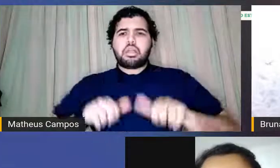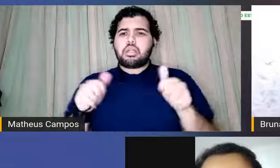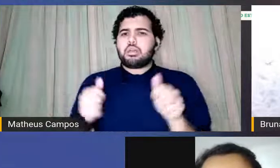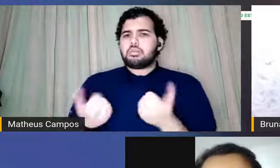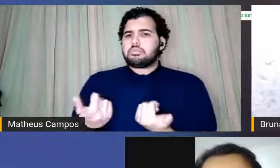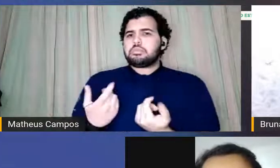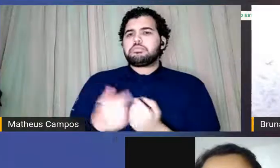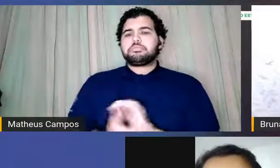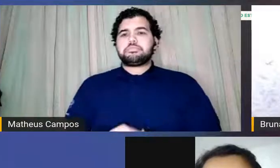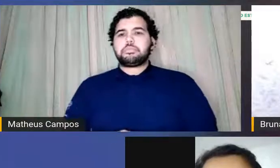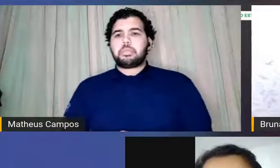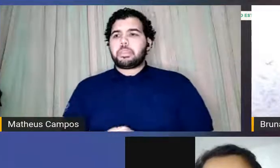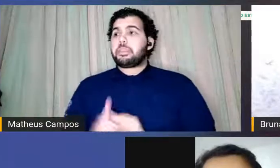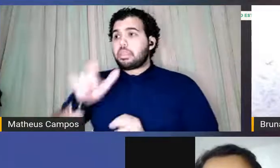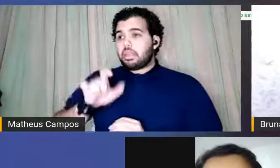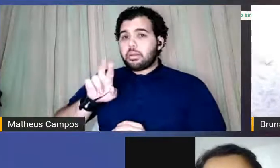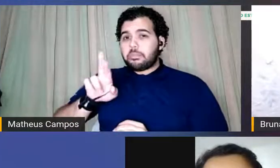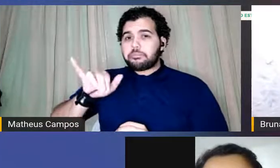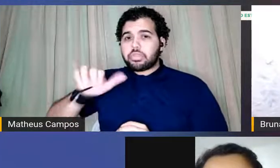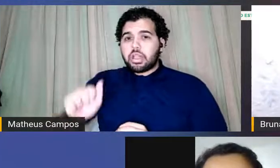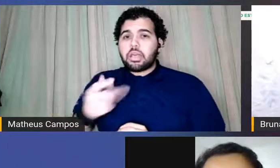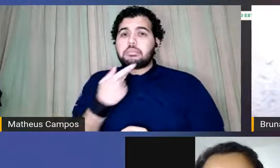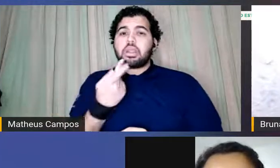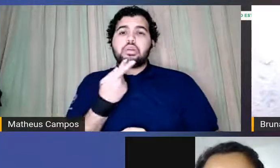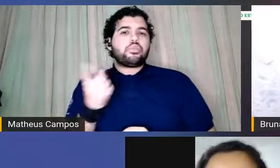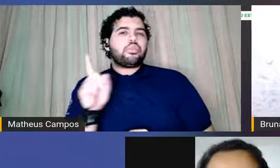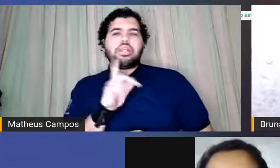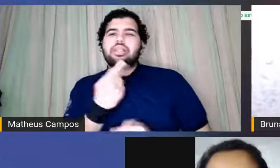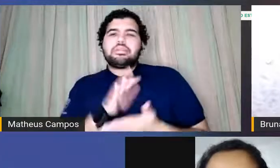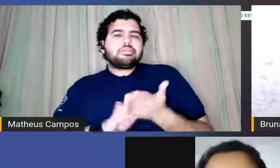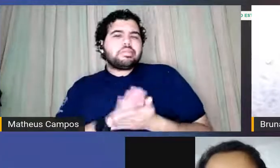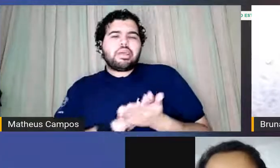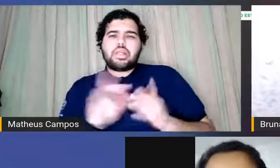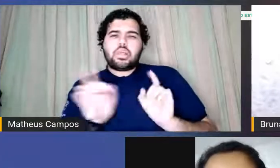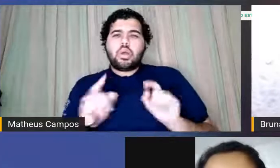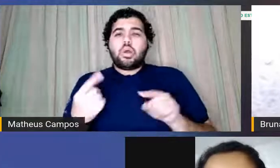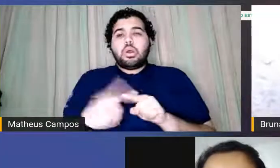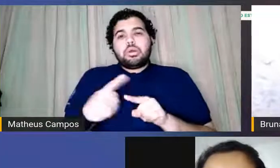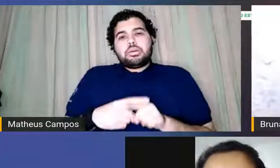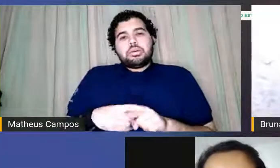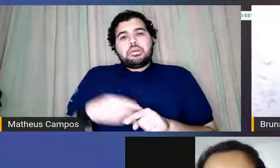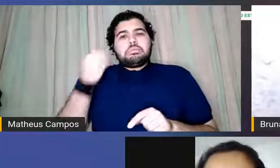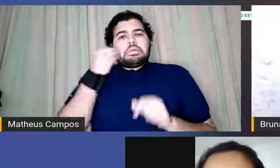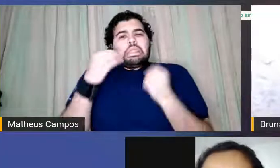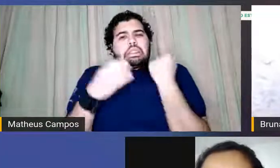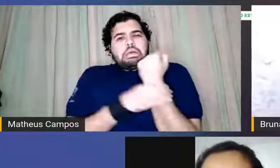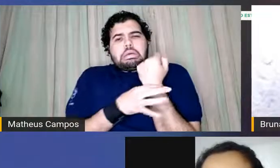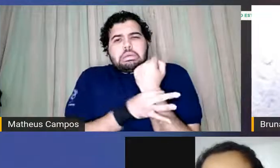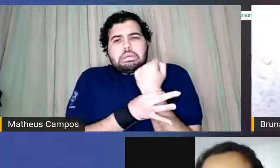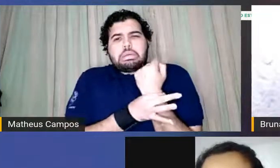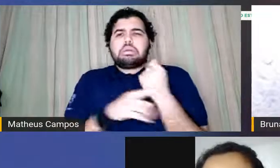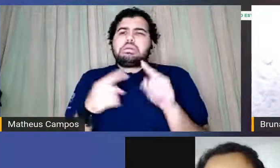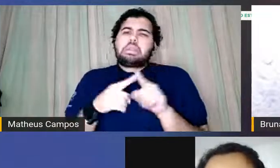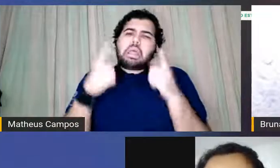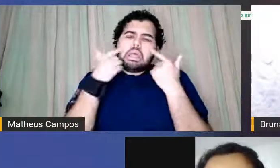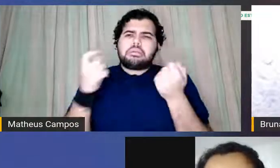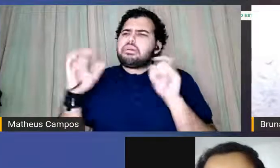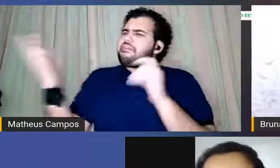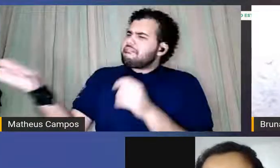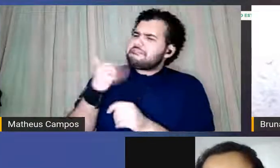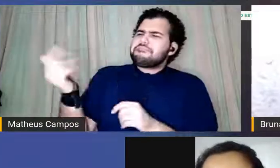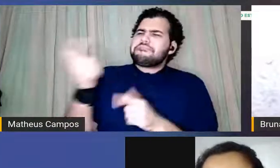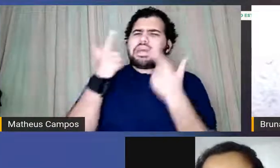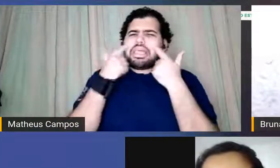a Sabrina diz que não vai falar porque ela tá sentindo um pouco segura e chorona ô Sabrina vem mulher chorar com a gente